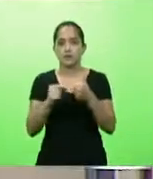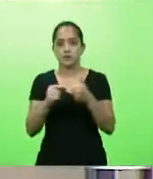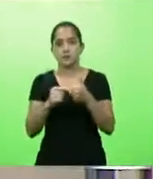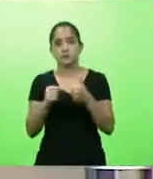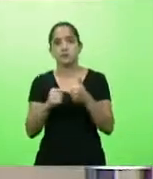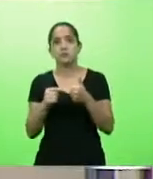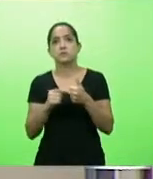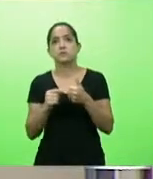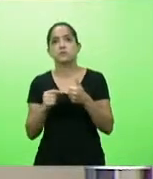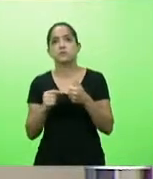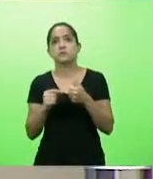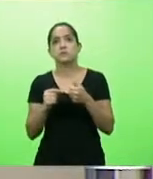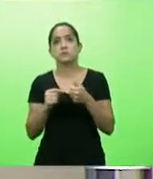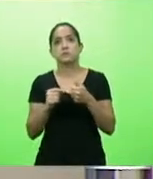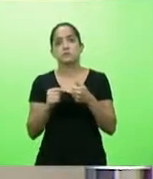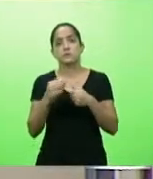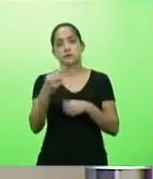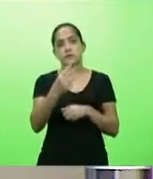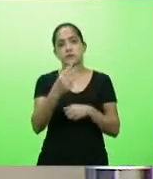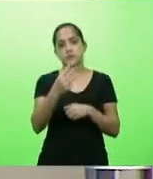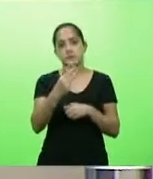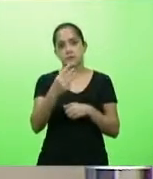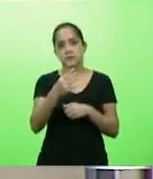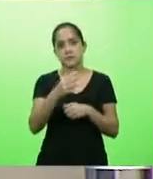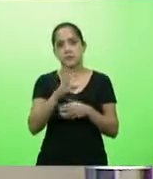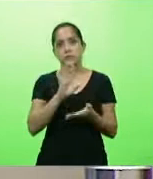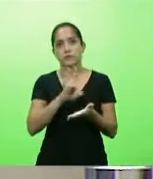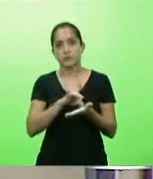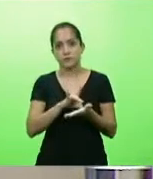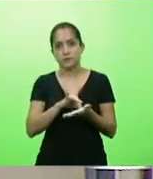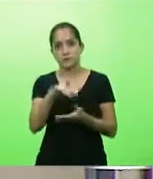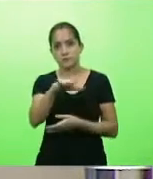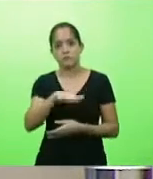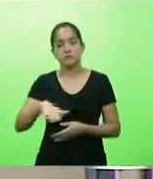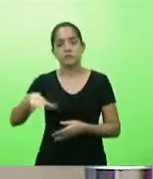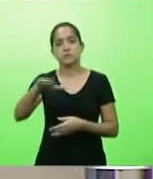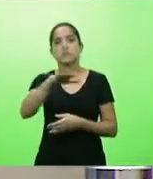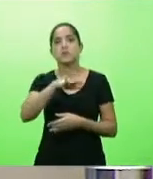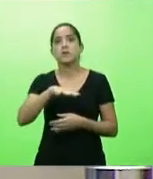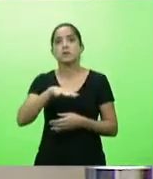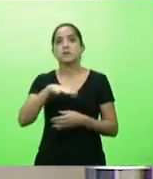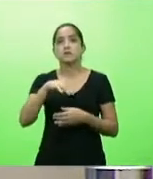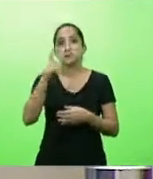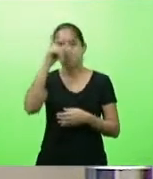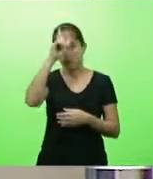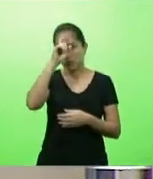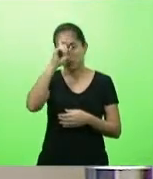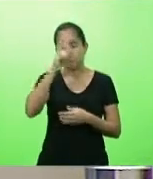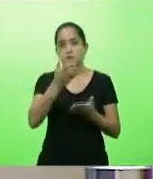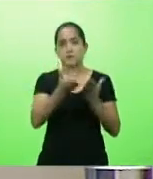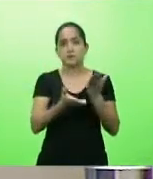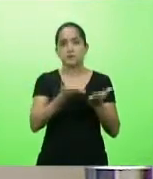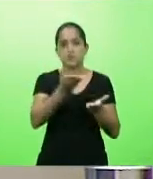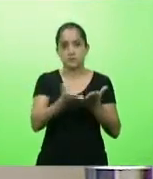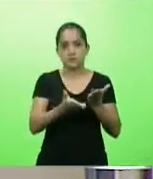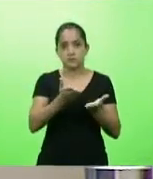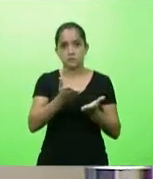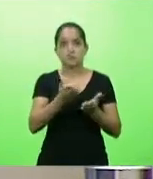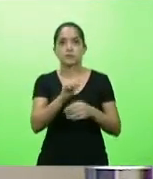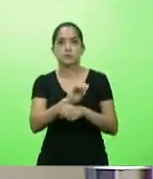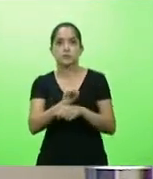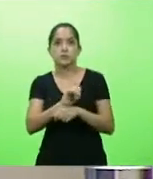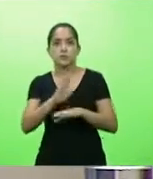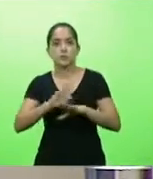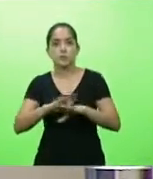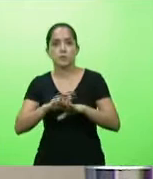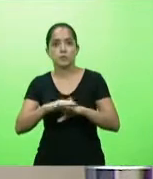Artigo 3º. Ficam fixados no âmbito das unidades hospitalares e assistenciais sob gestão própria do Estado